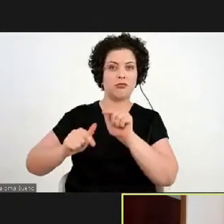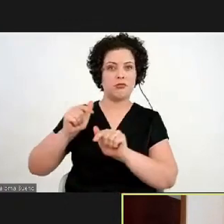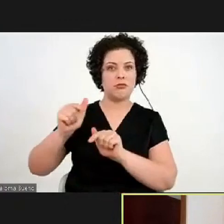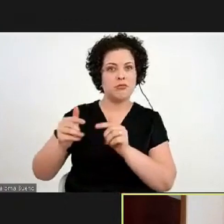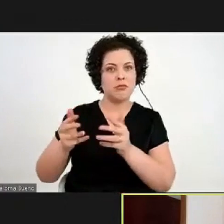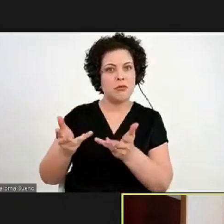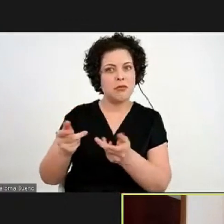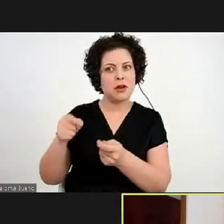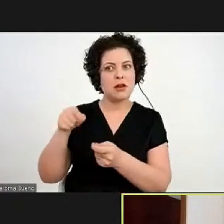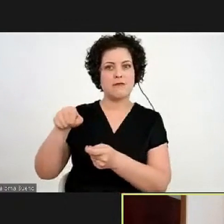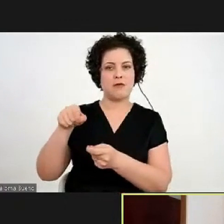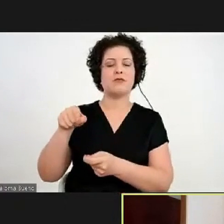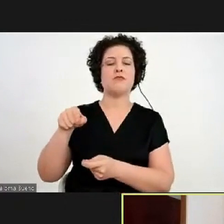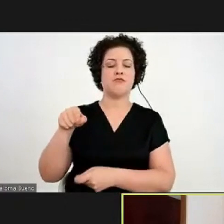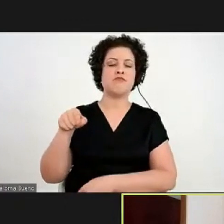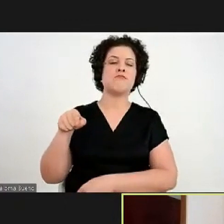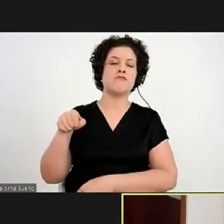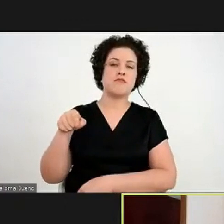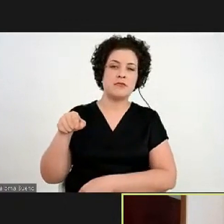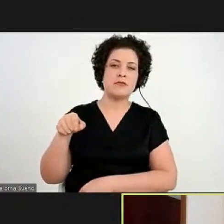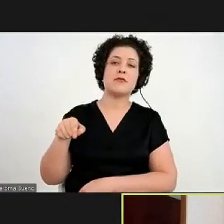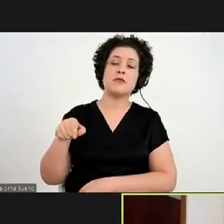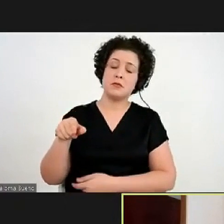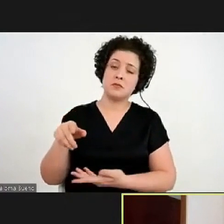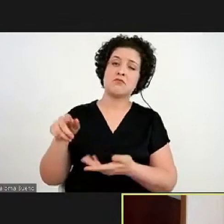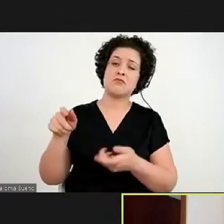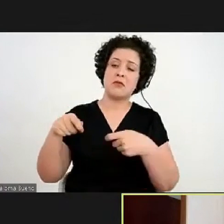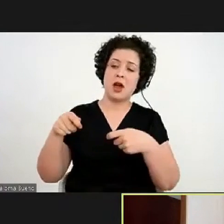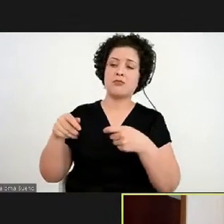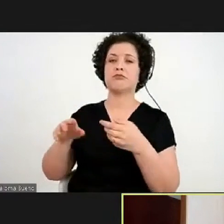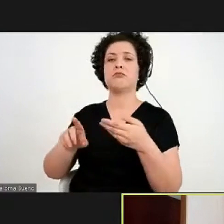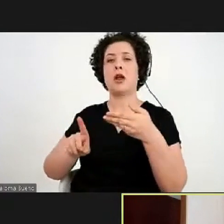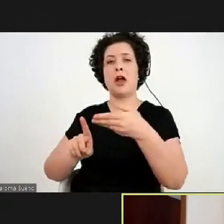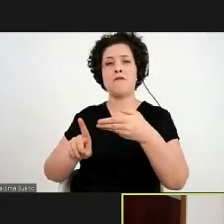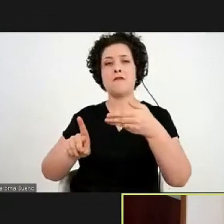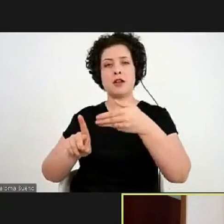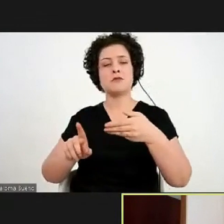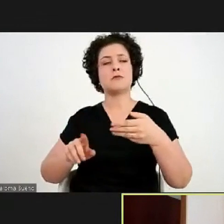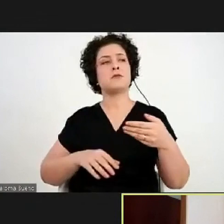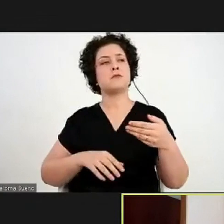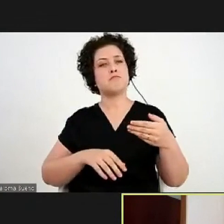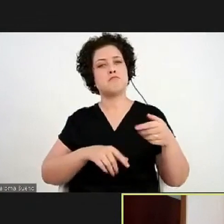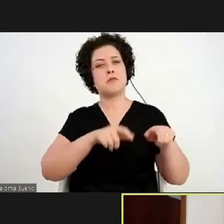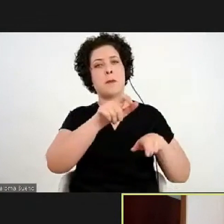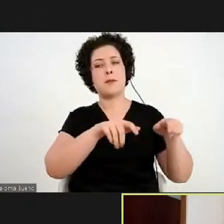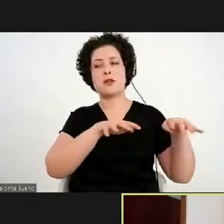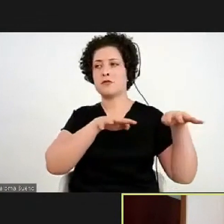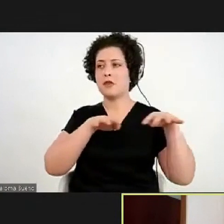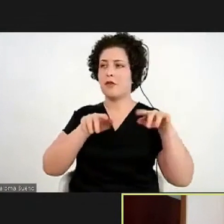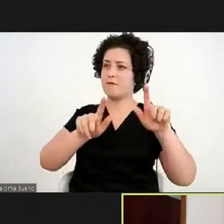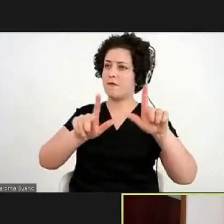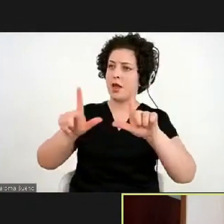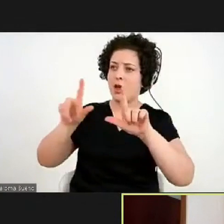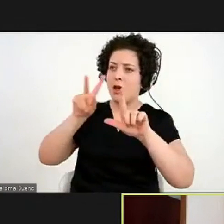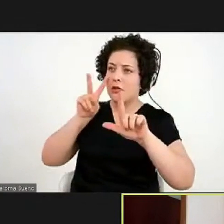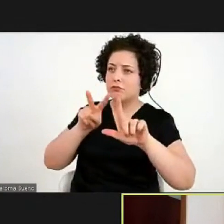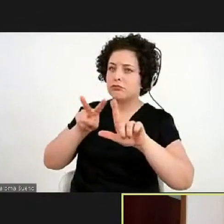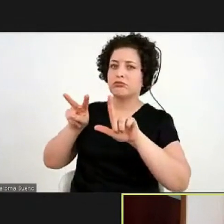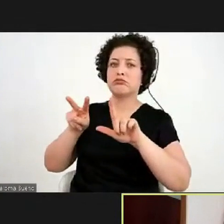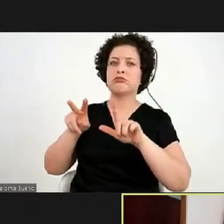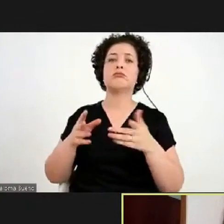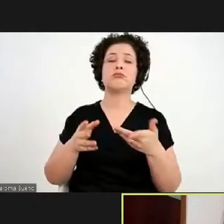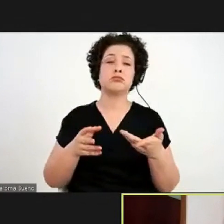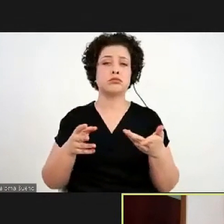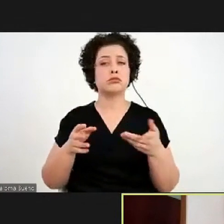sentido também, e que serve para as pessoas que veem também. Então, são projetos